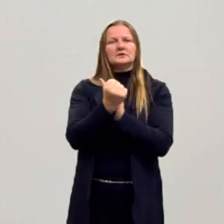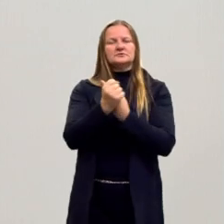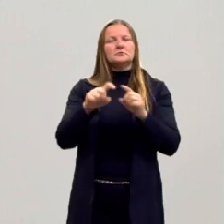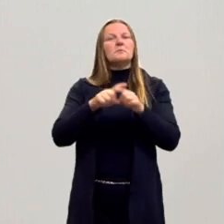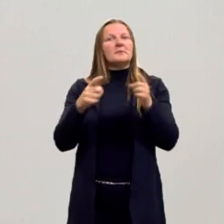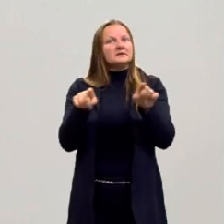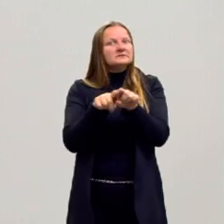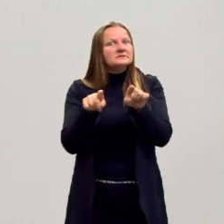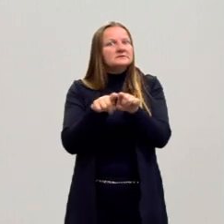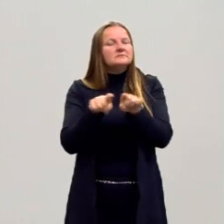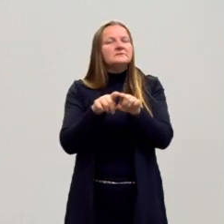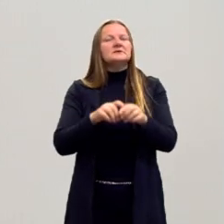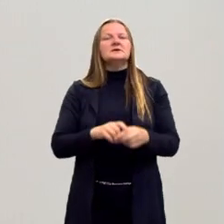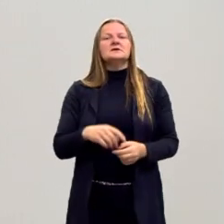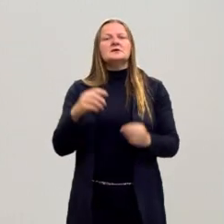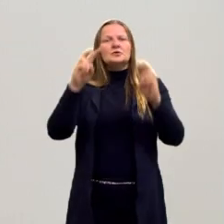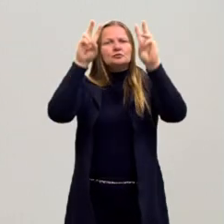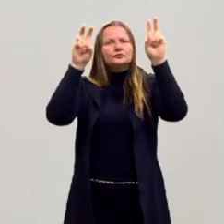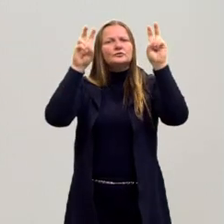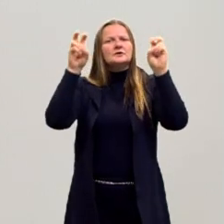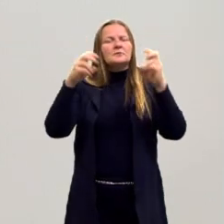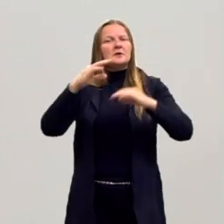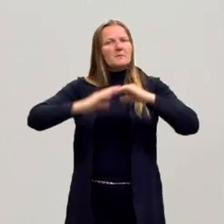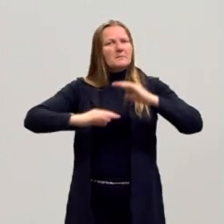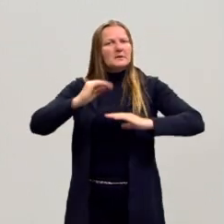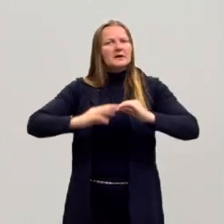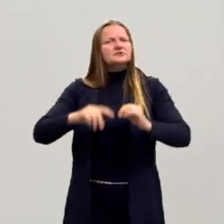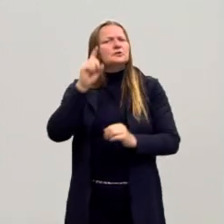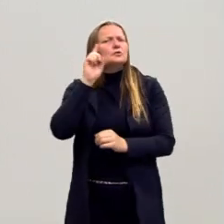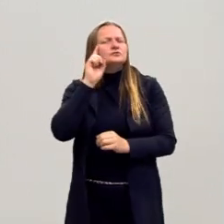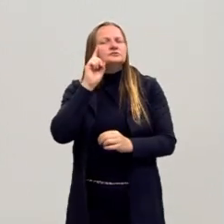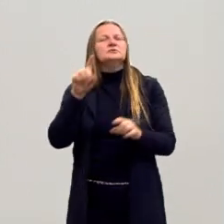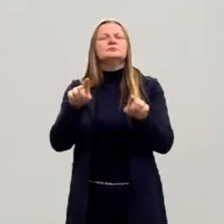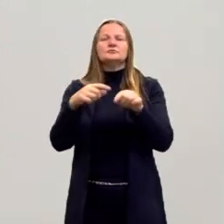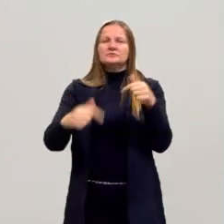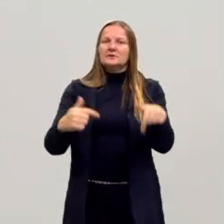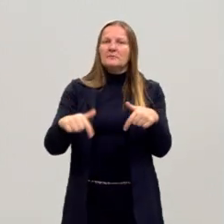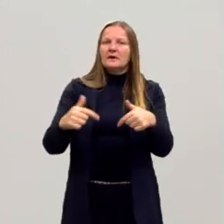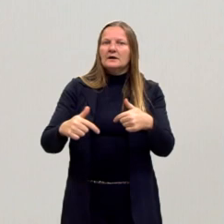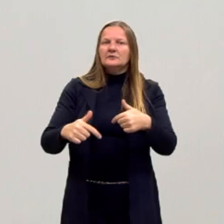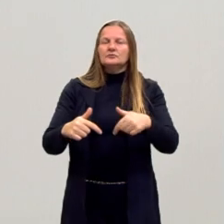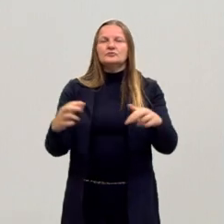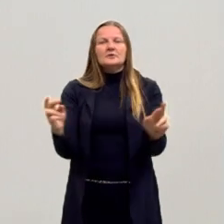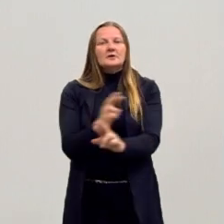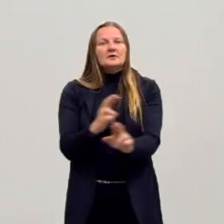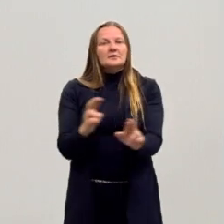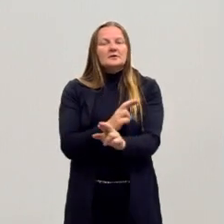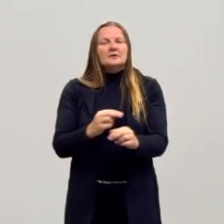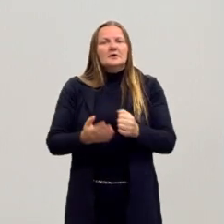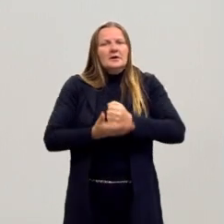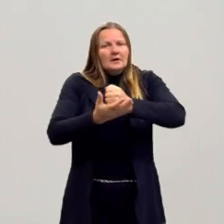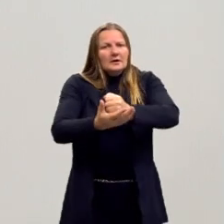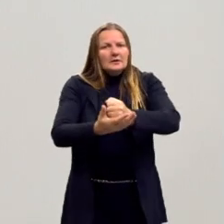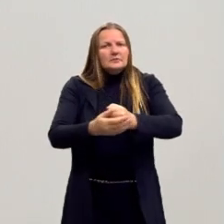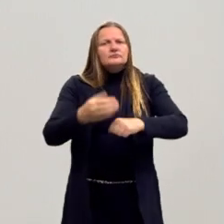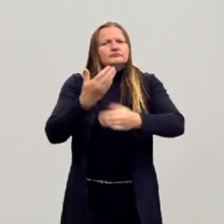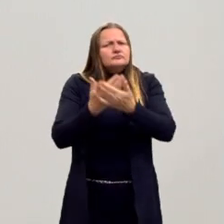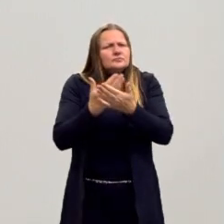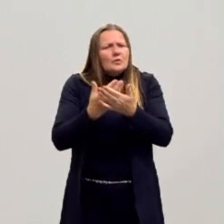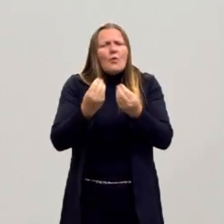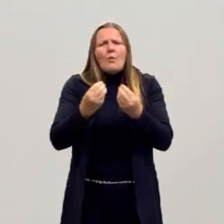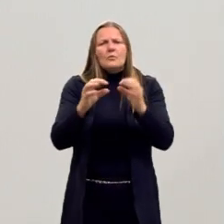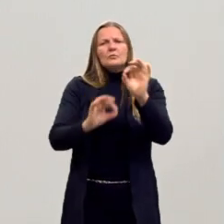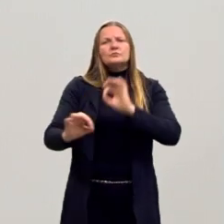a gente também pode tratar questões mais práticas do cotidiano também. Então, a gente pode ajudar os estudantes, por exemplo, a se